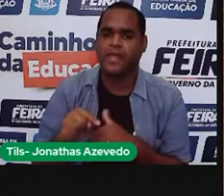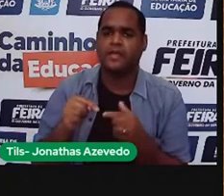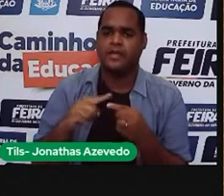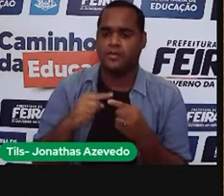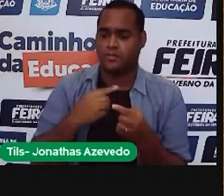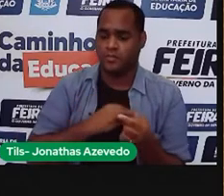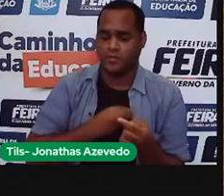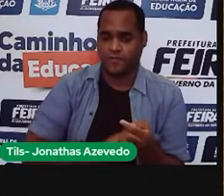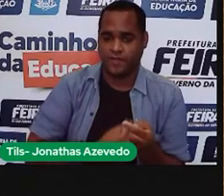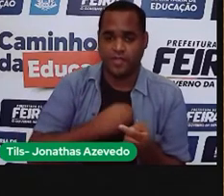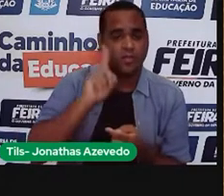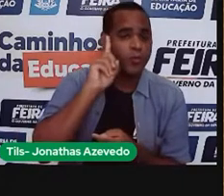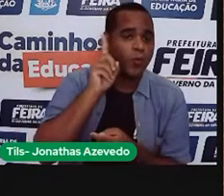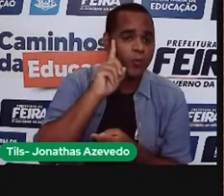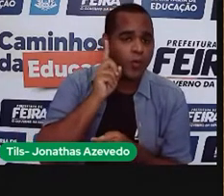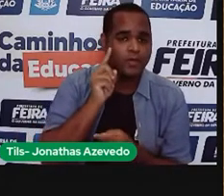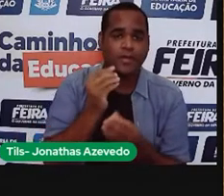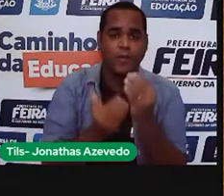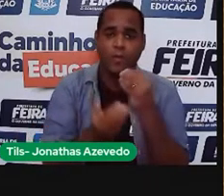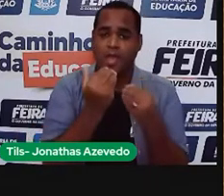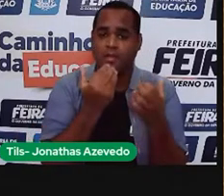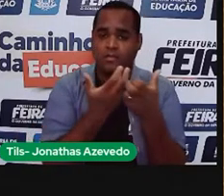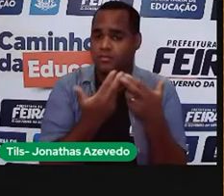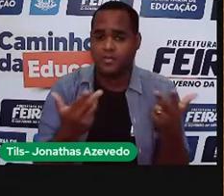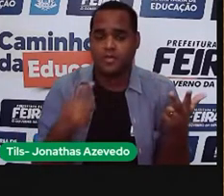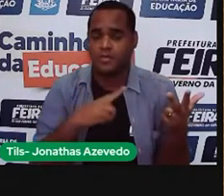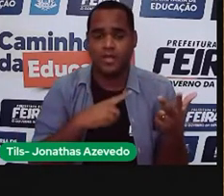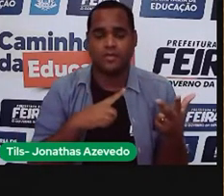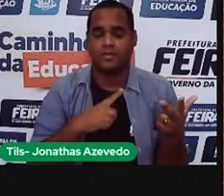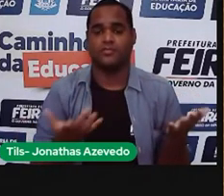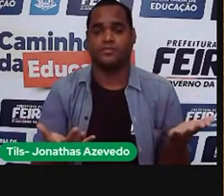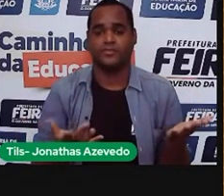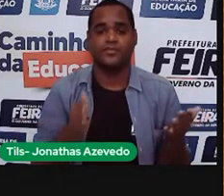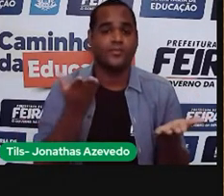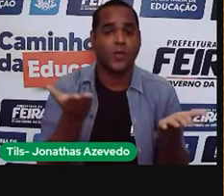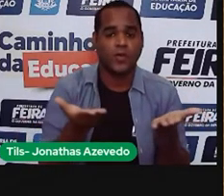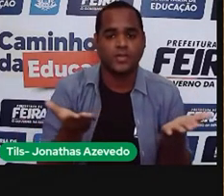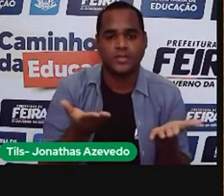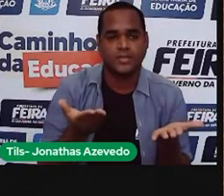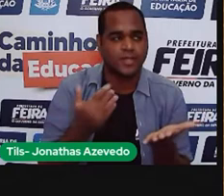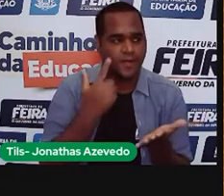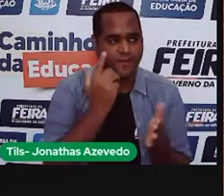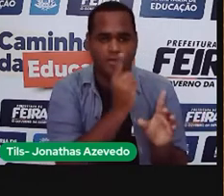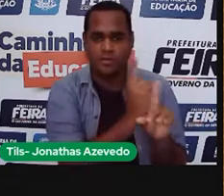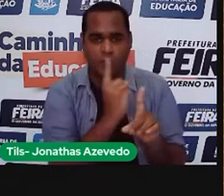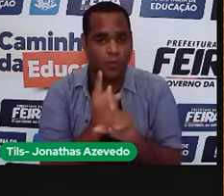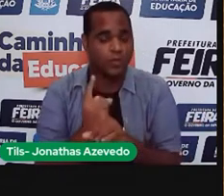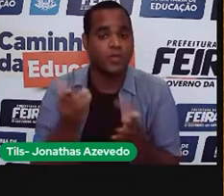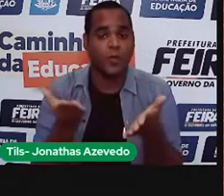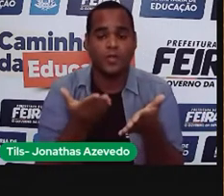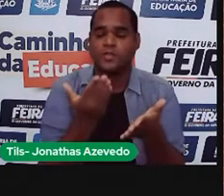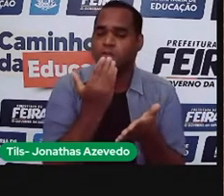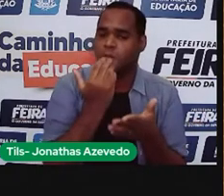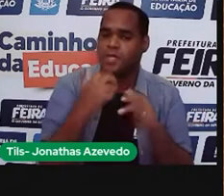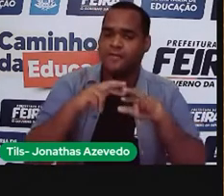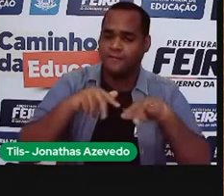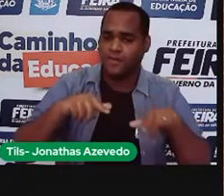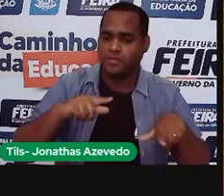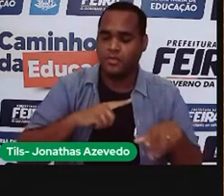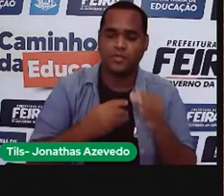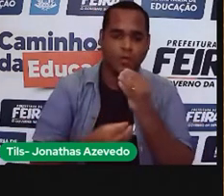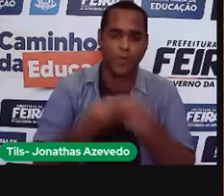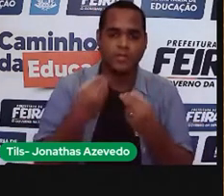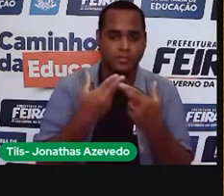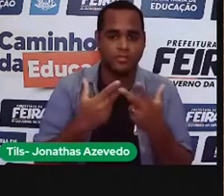nosso dia a dia, principalmente da nossa alimentação. Hoje em dia, muitos dos alimentos que a gente consome, eles são